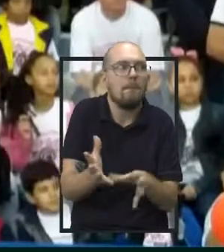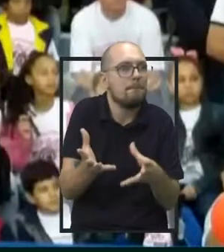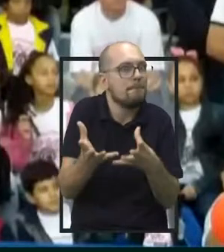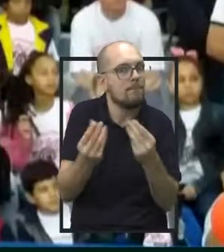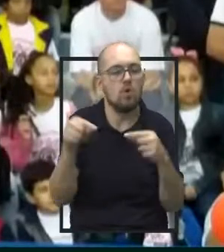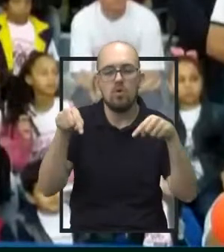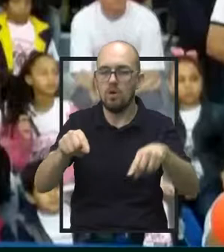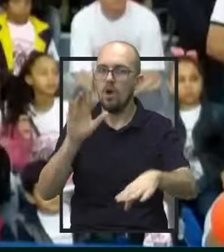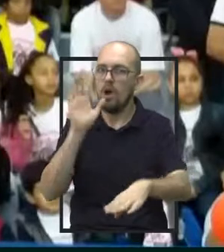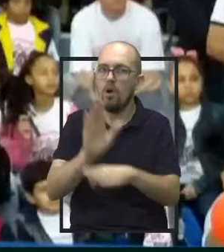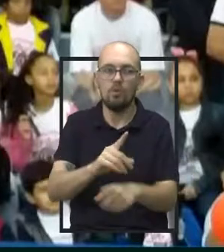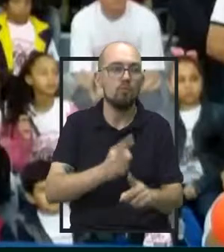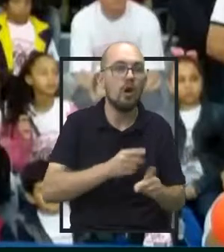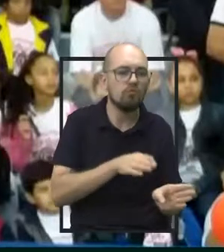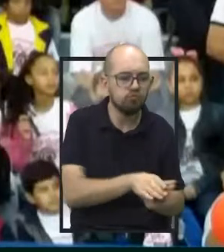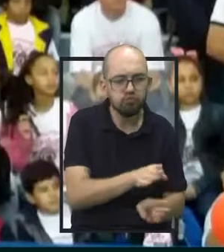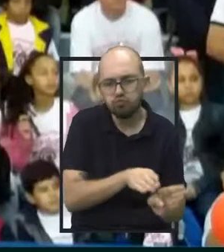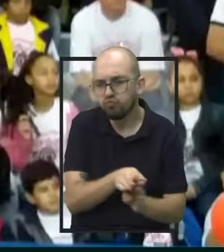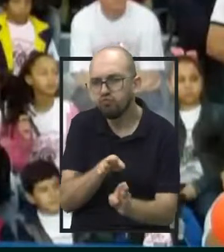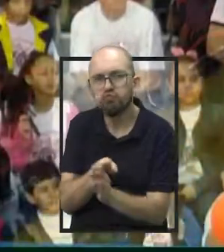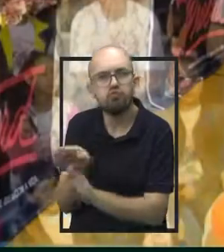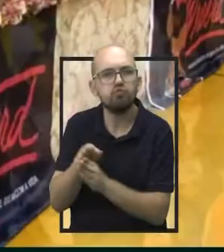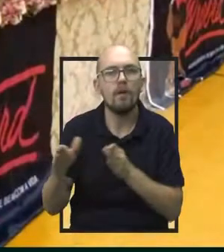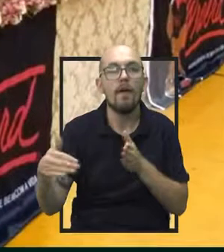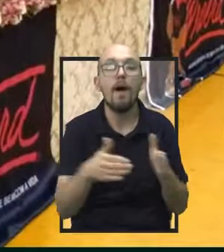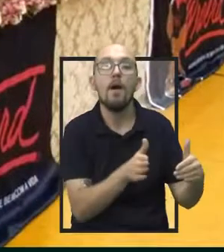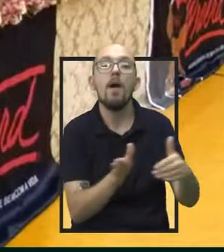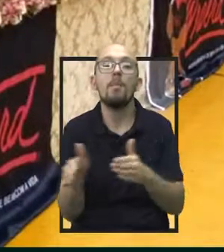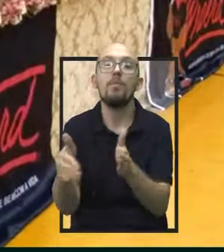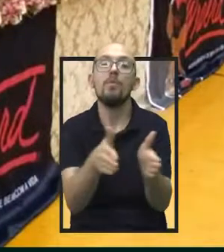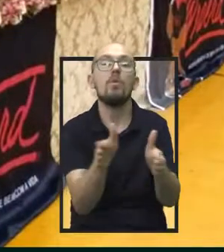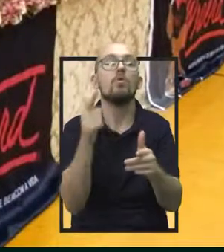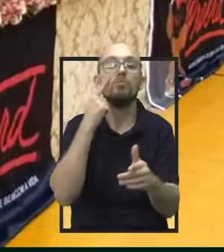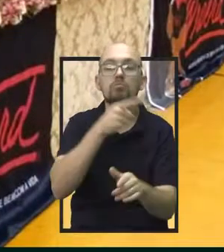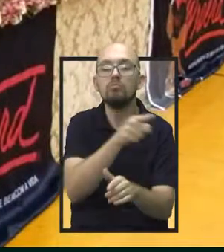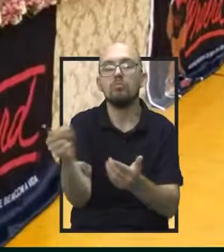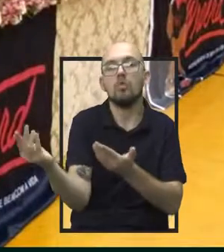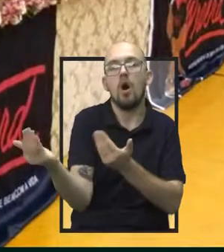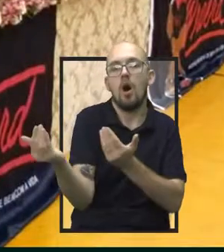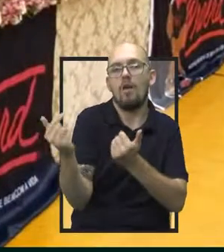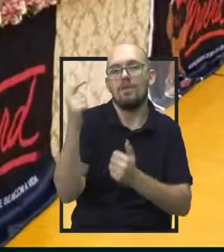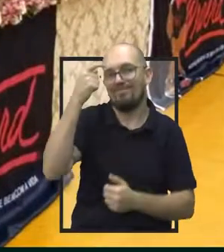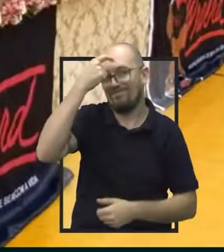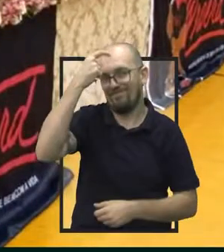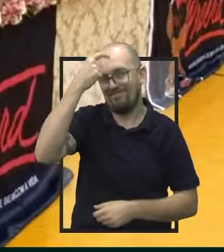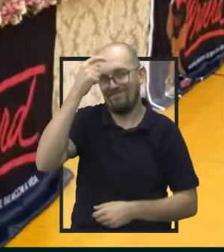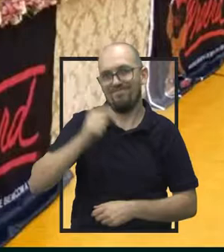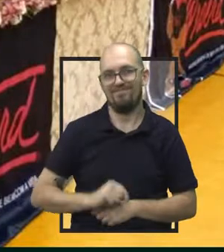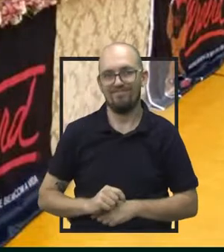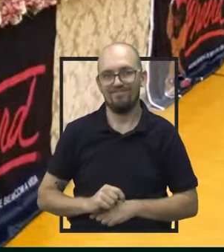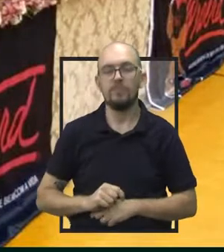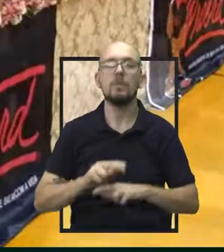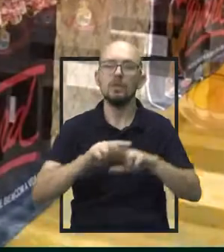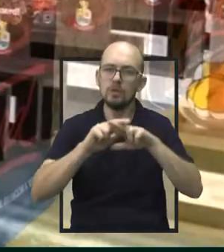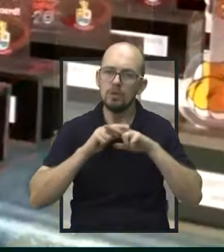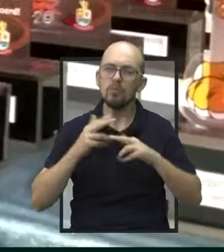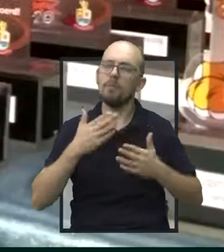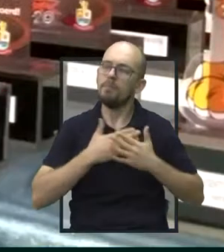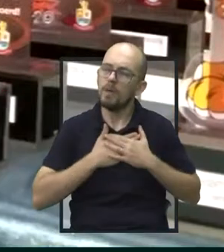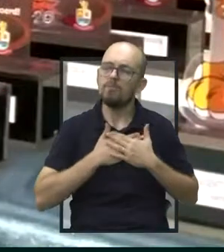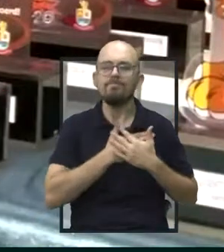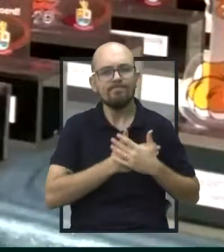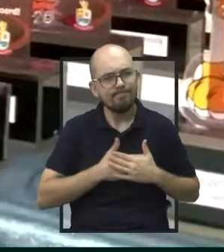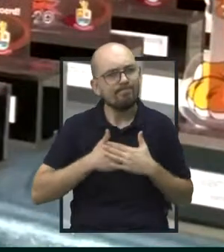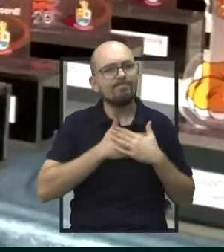muito na orientação e no caminho que a nossa juventude deve tomar. Então, como eu já disse, para mim é muito